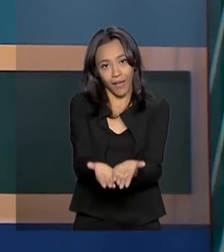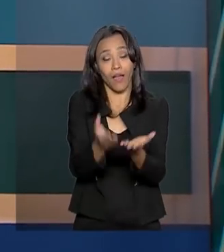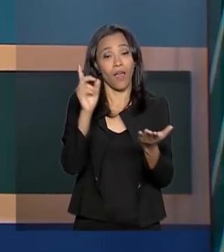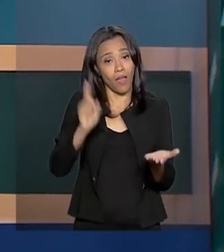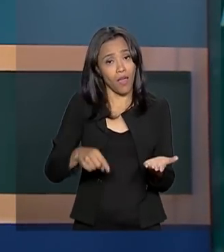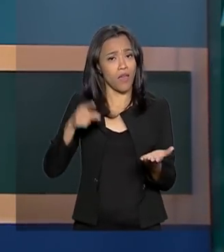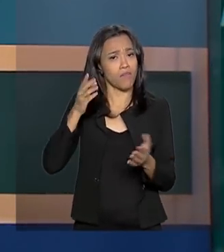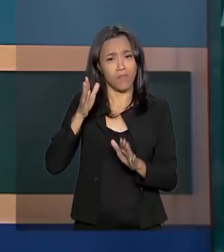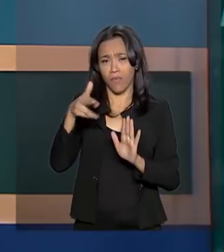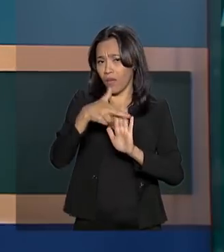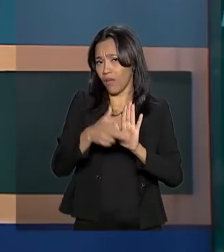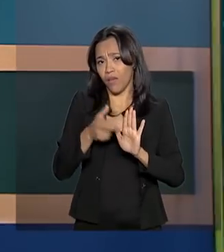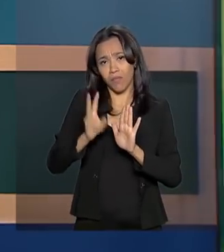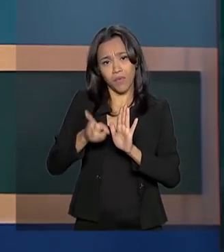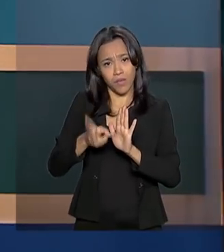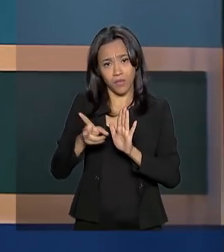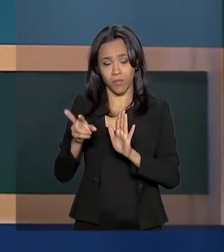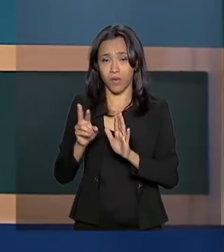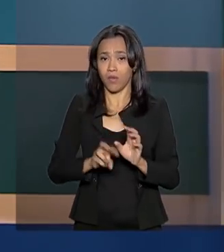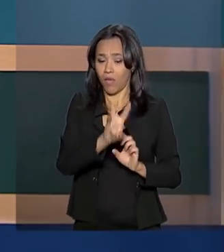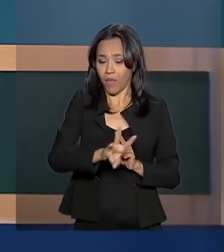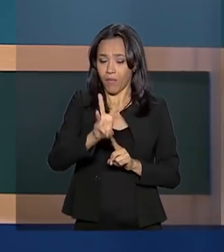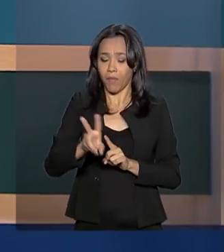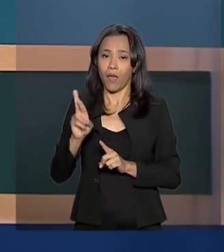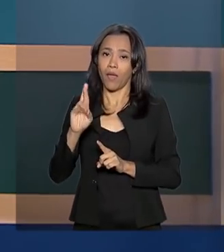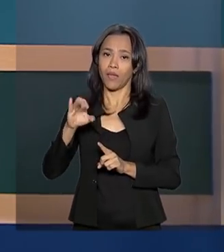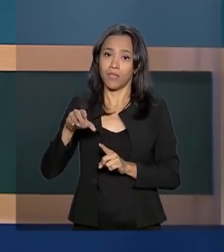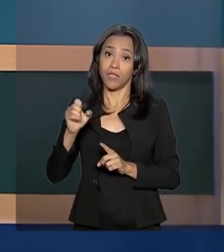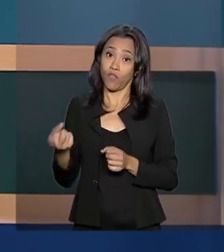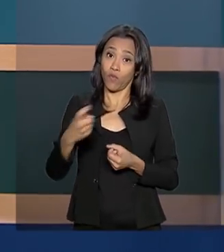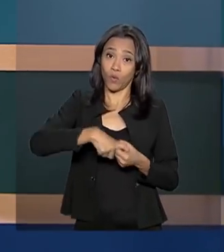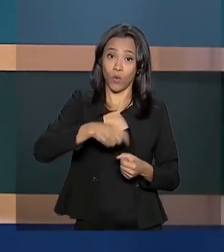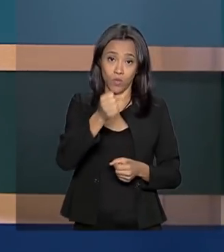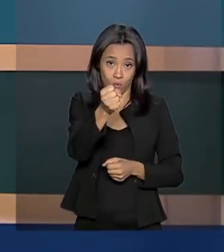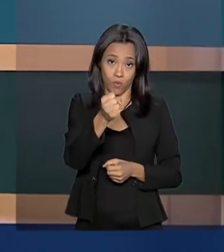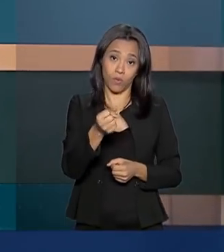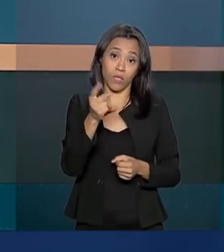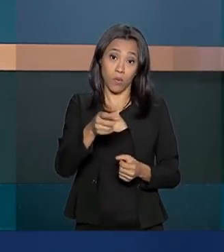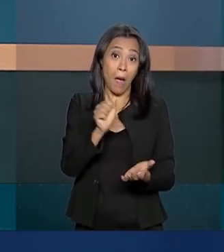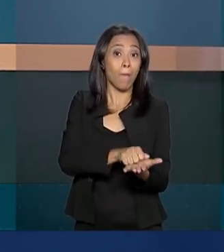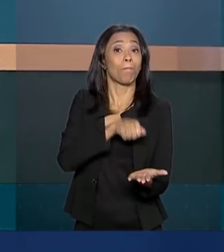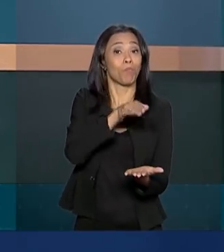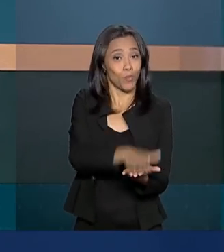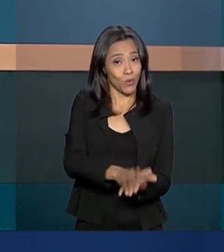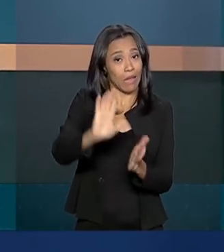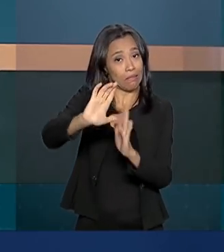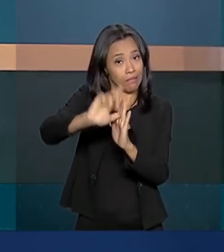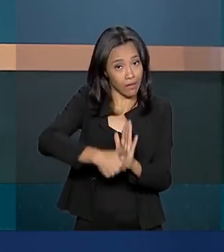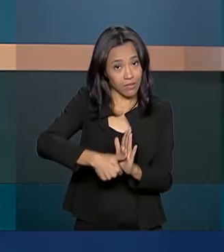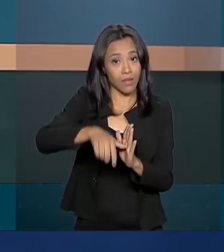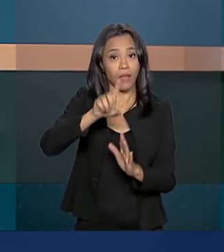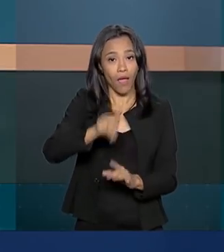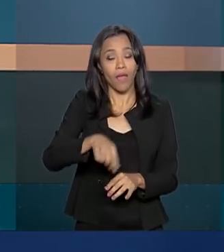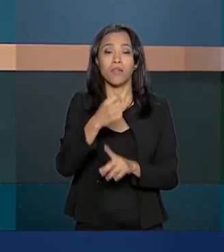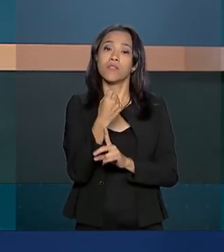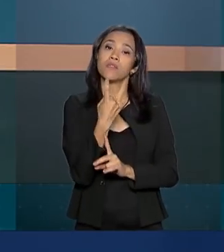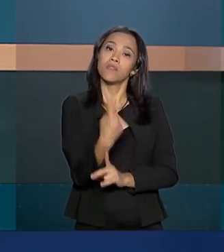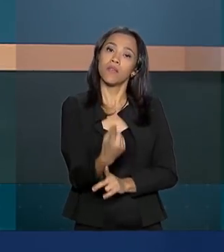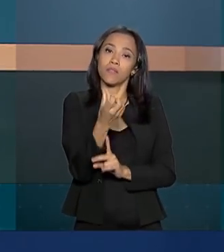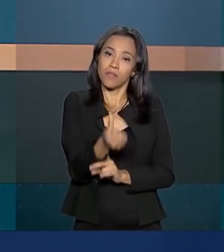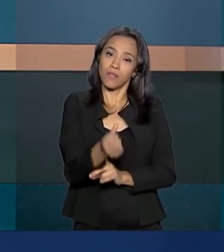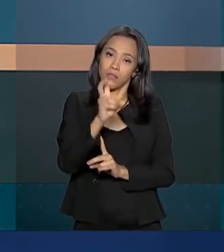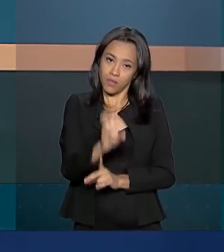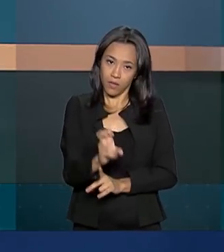Federal é o mesmo e voltou a funcionar desde as 8 horas desta quinta-feira. A multa por atraso é de no mínimo R$ 165